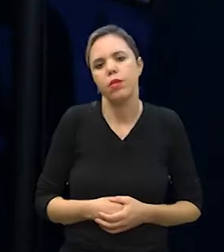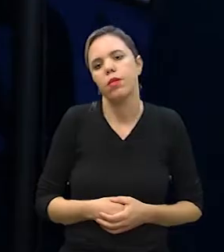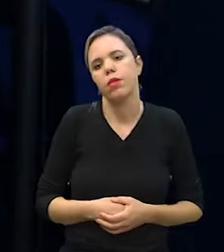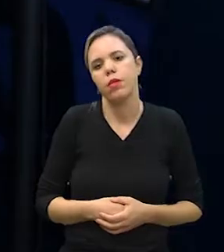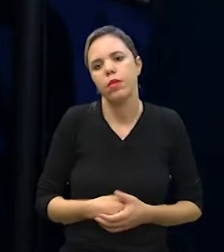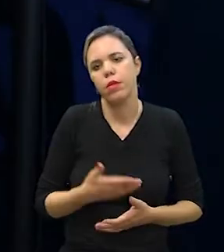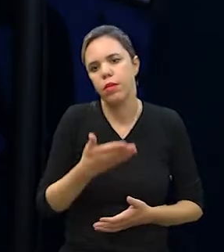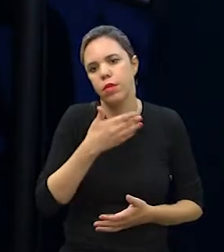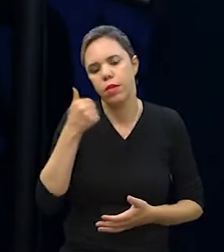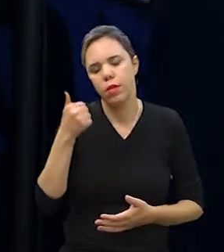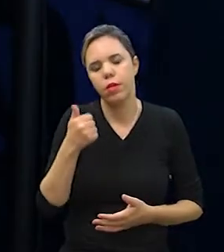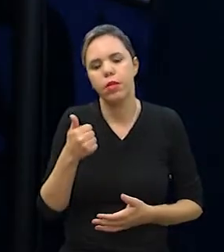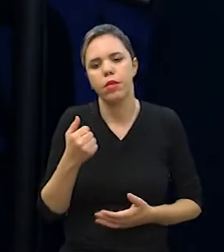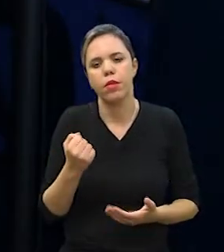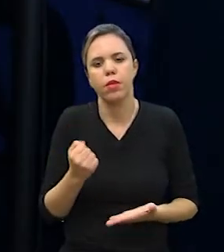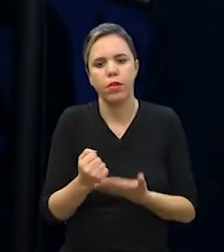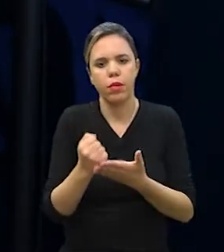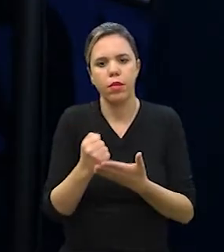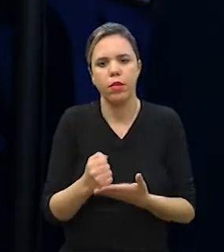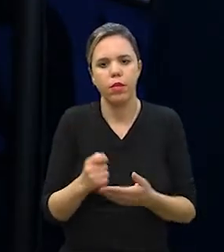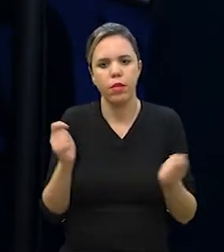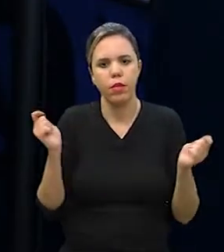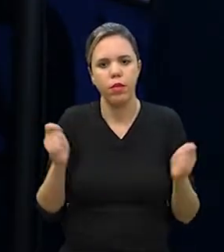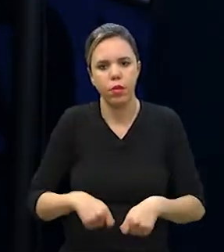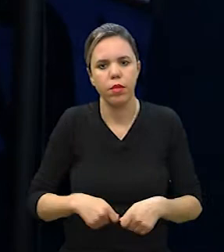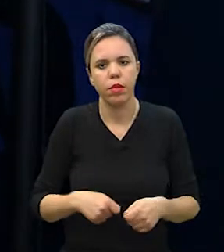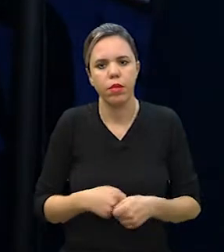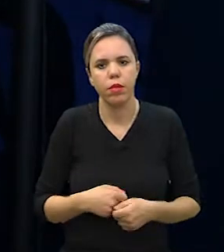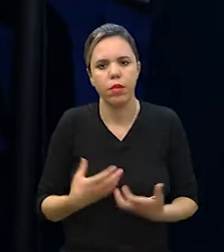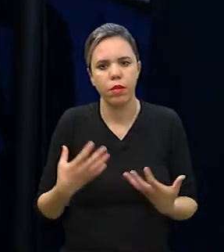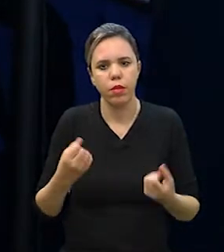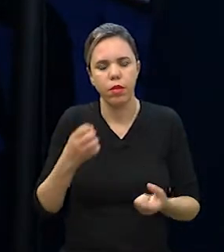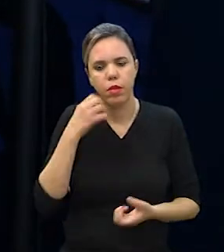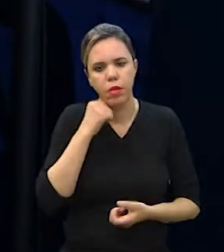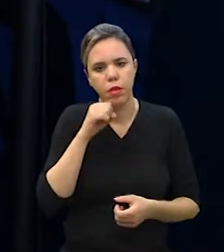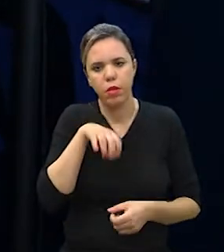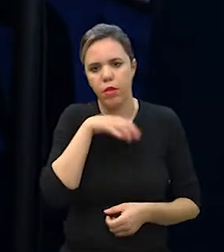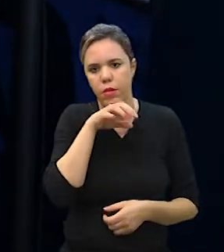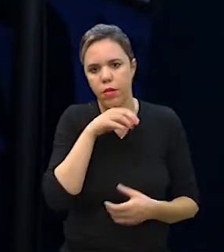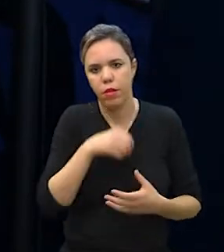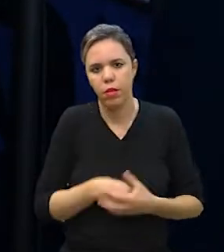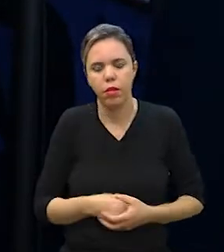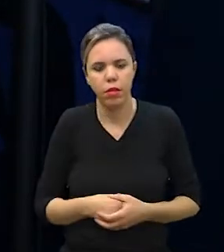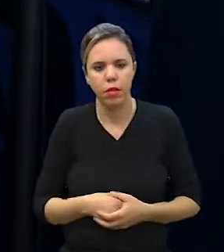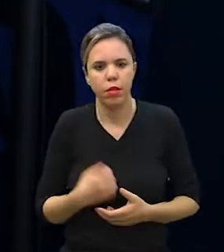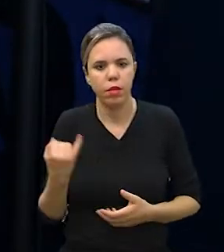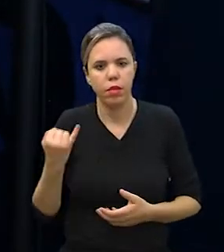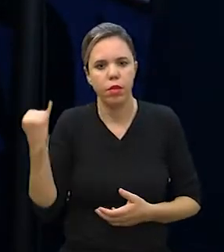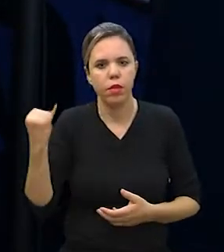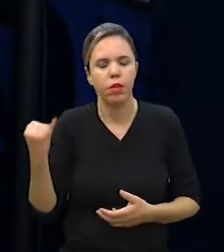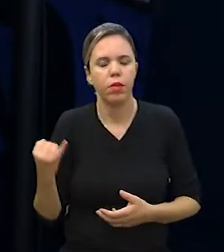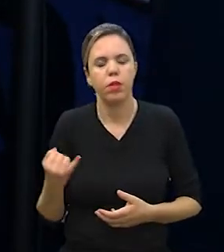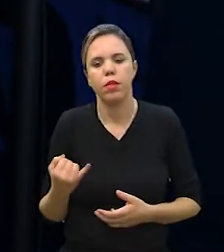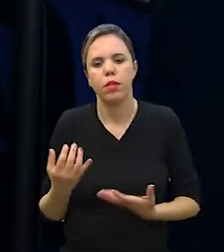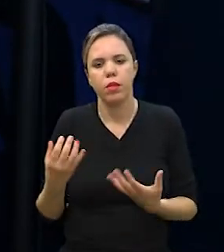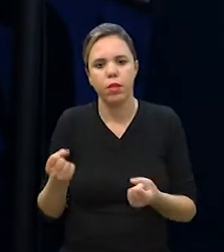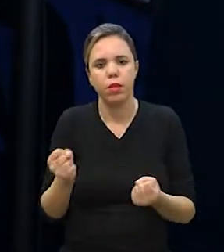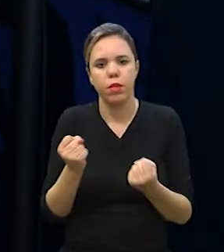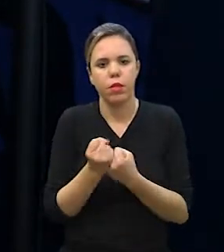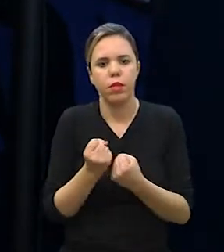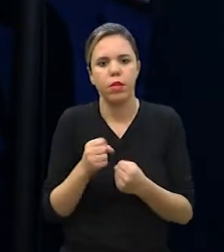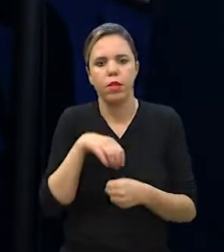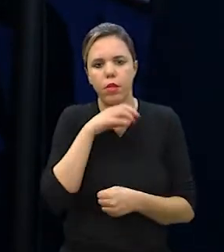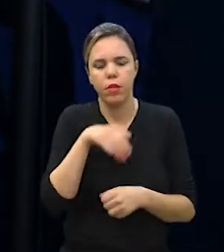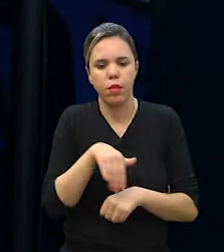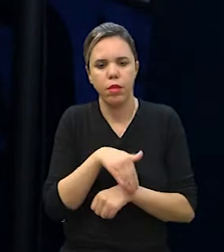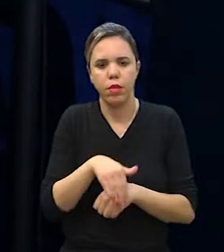sendo melhores assessoradas, com mais poder de adotar os animais e, mais importante, além de acolher